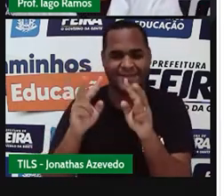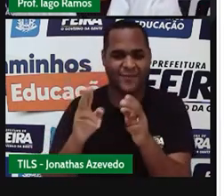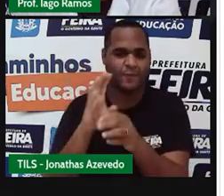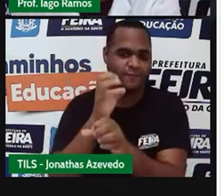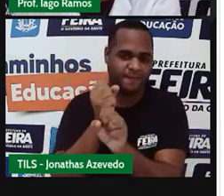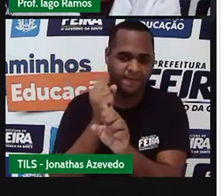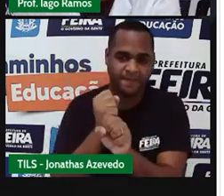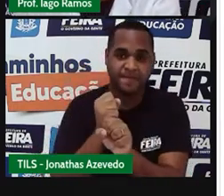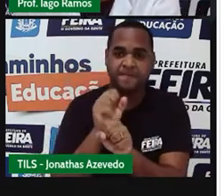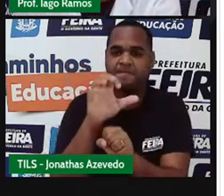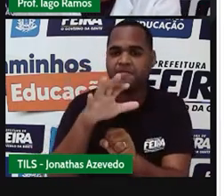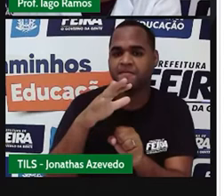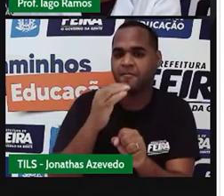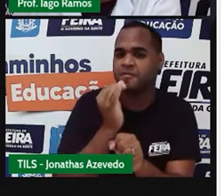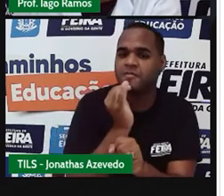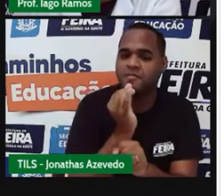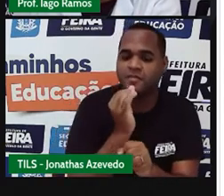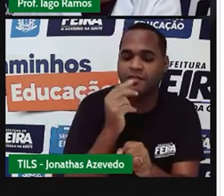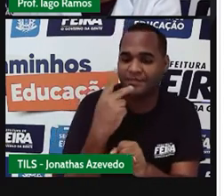Coloca aqui um mais.